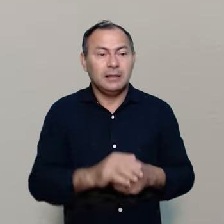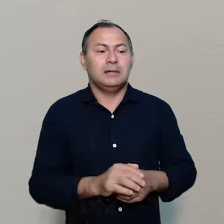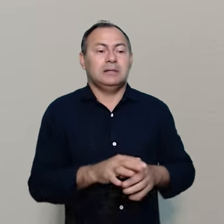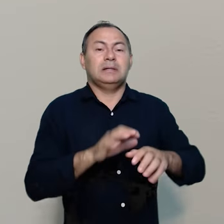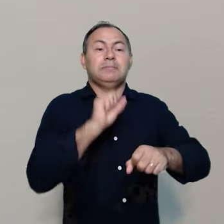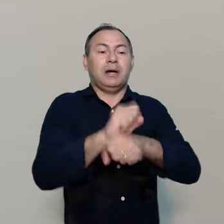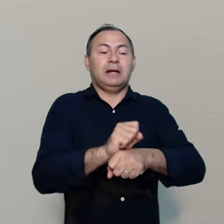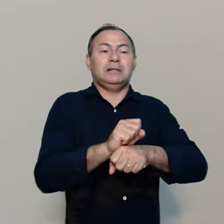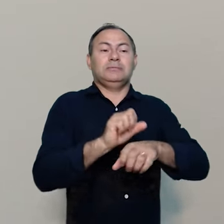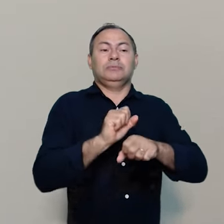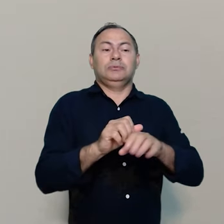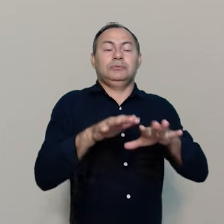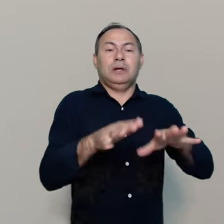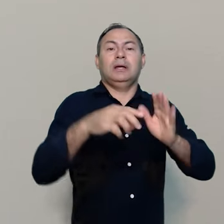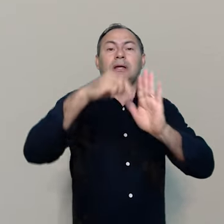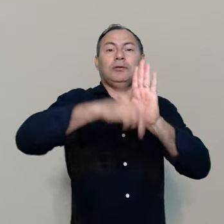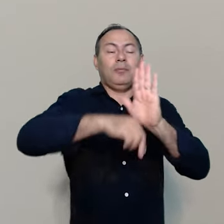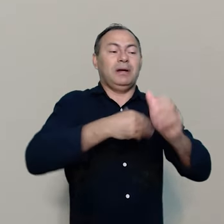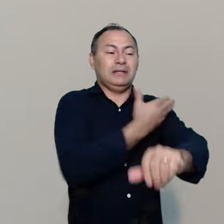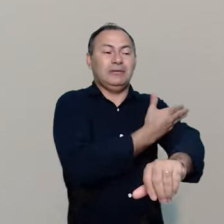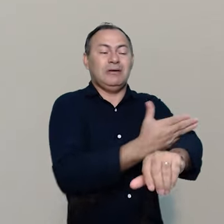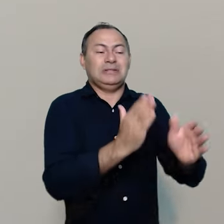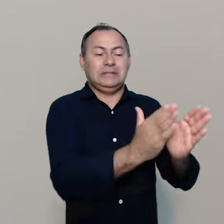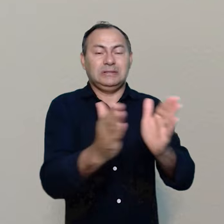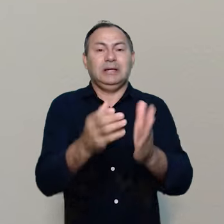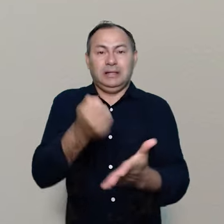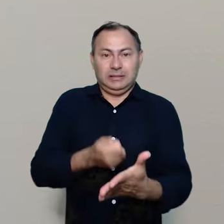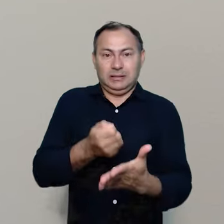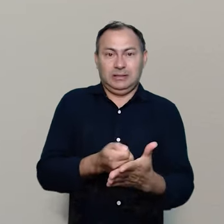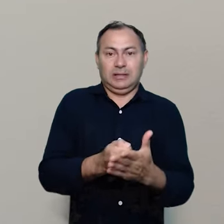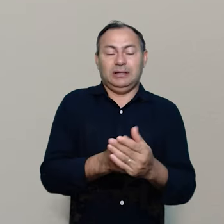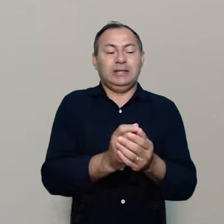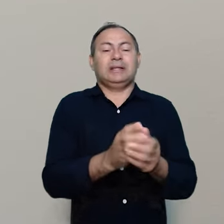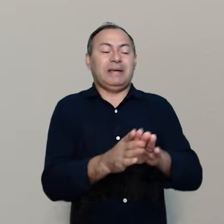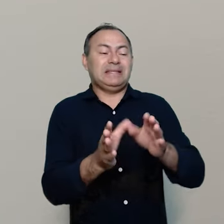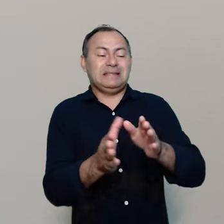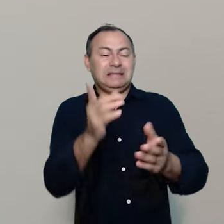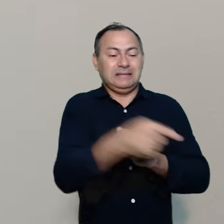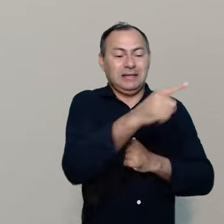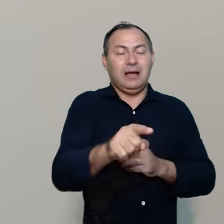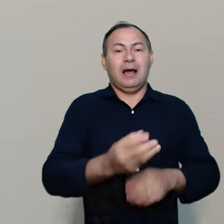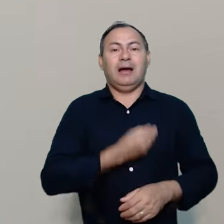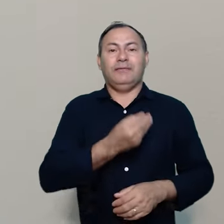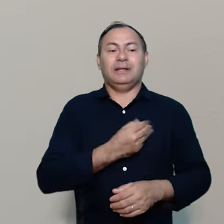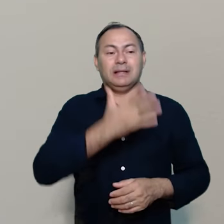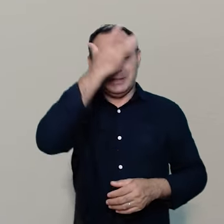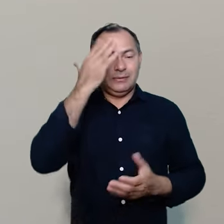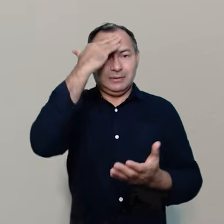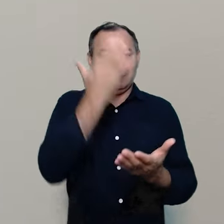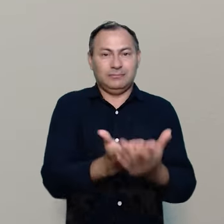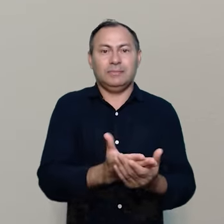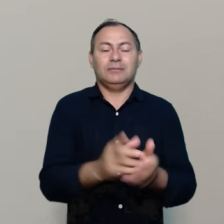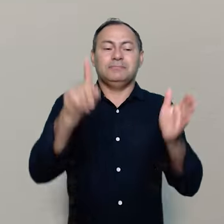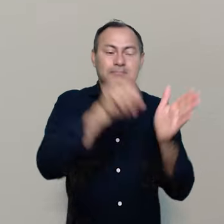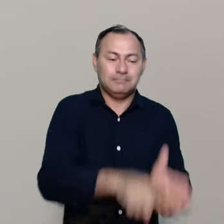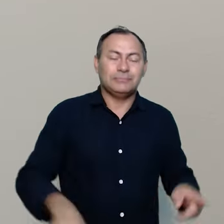imobilizar-se em normas rituais, extinguindo a vida do crente numa